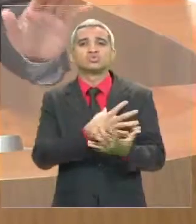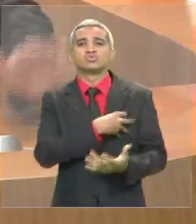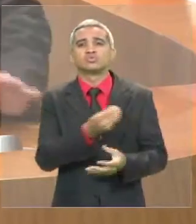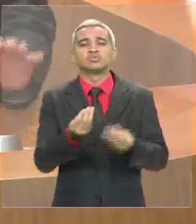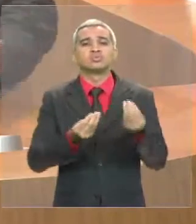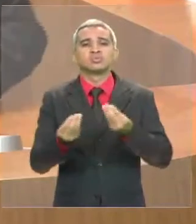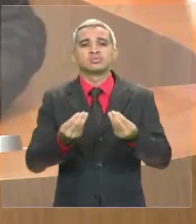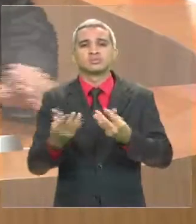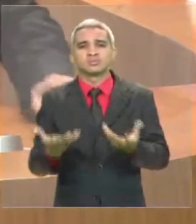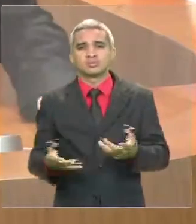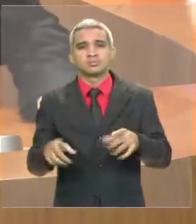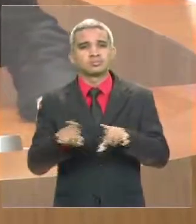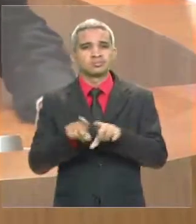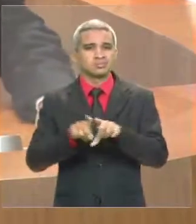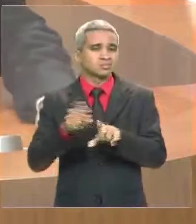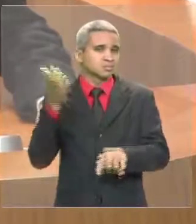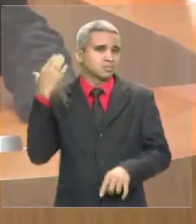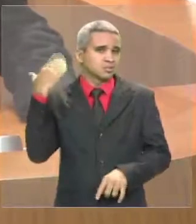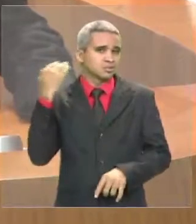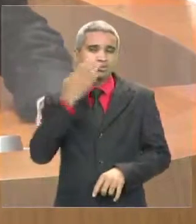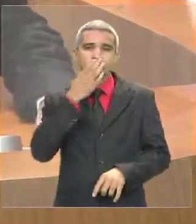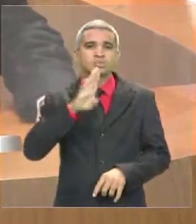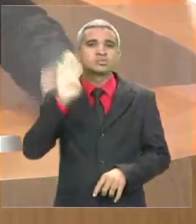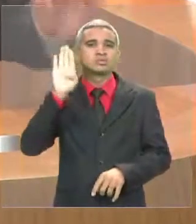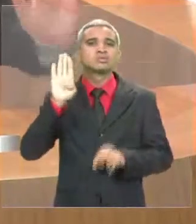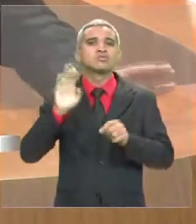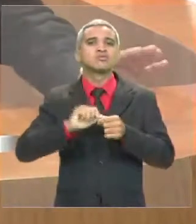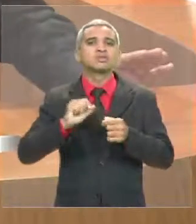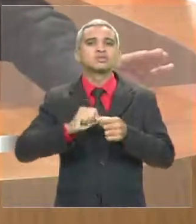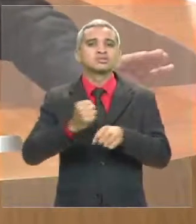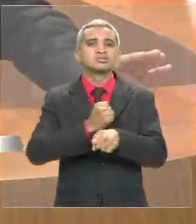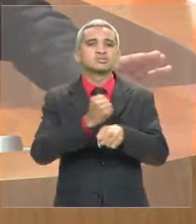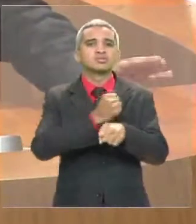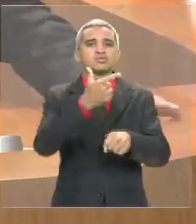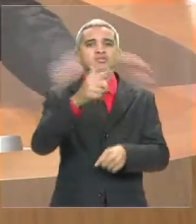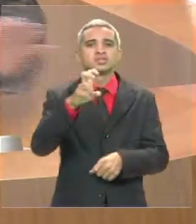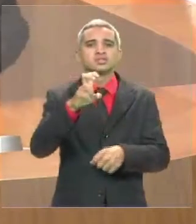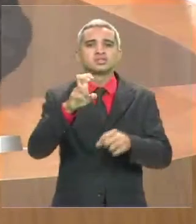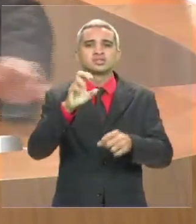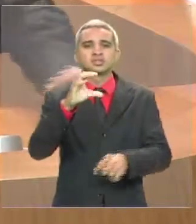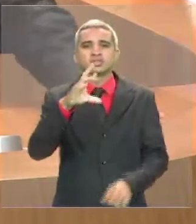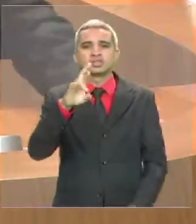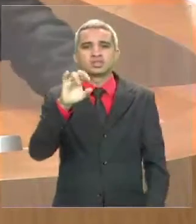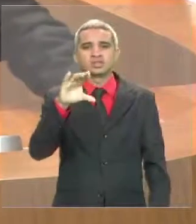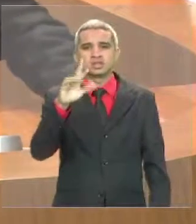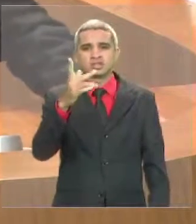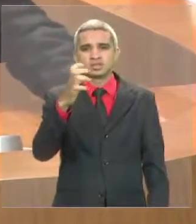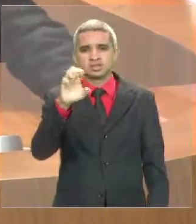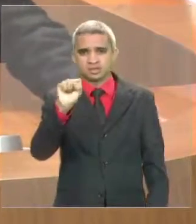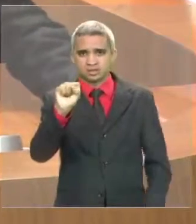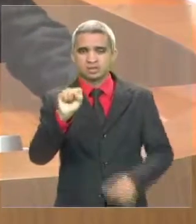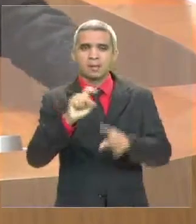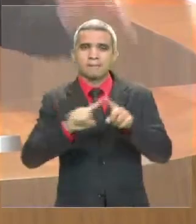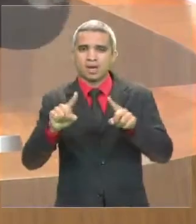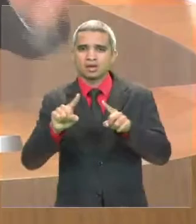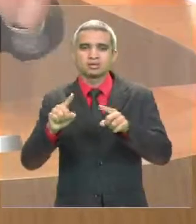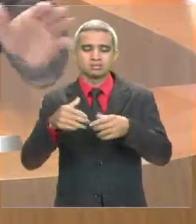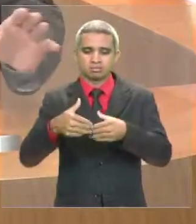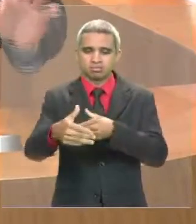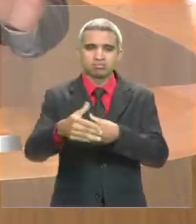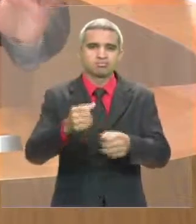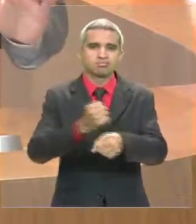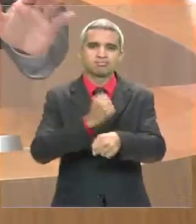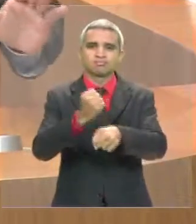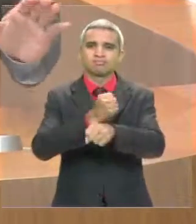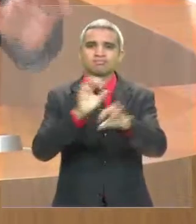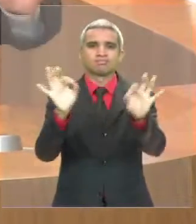25 creches não foram construídas. Foram prometidas durante a campanha, mas não foram construídas. Nós temos